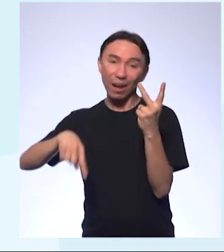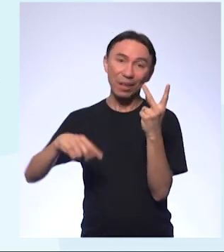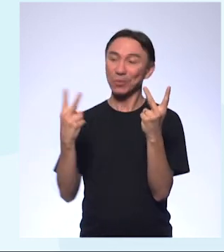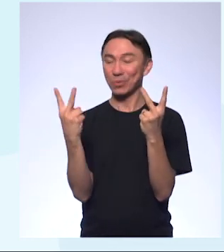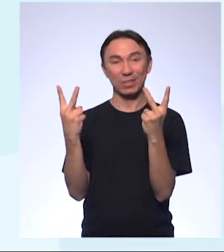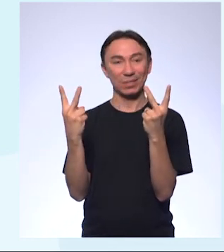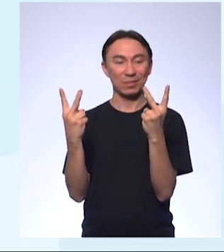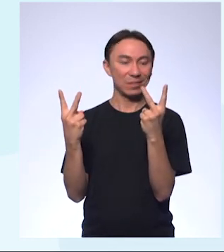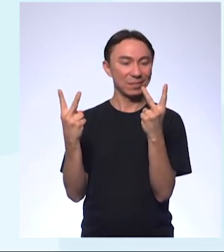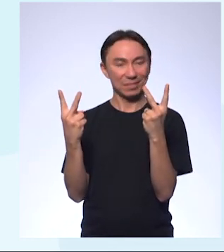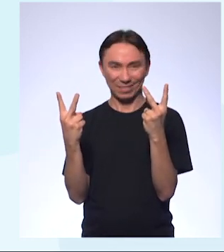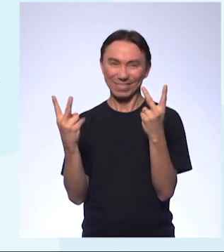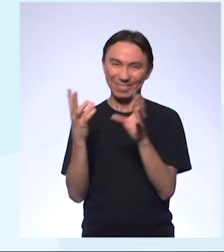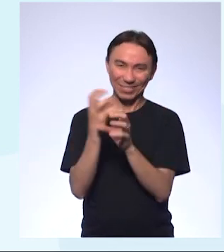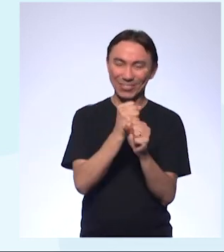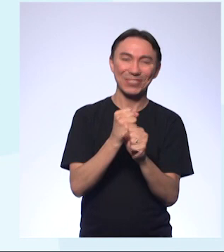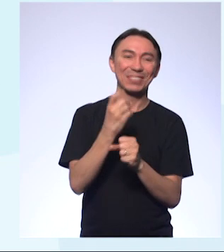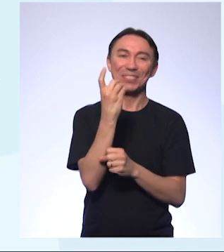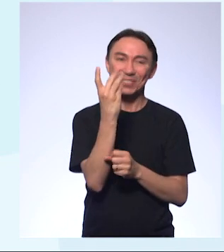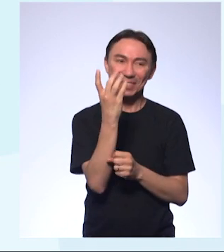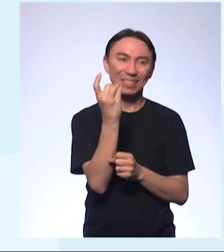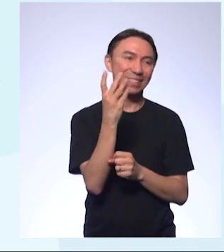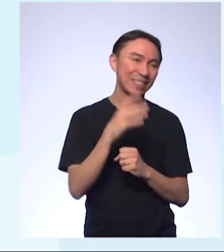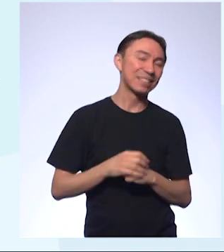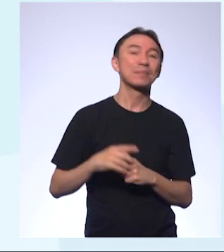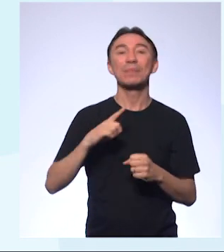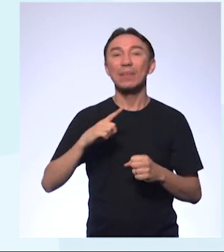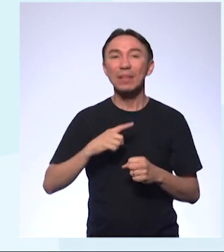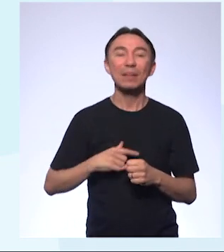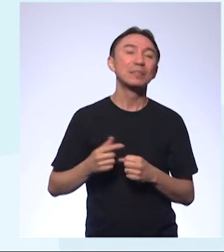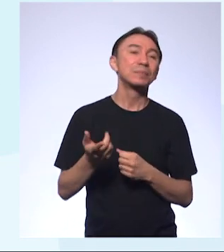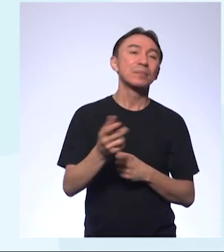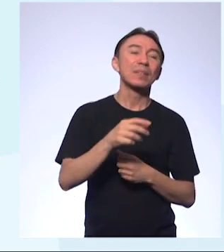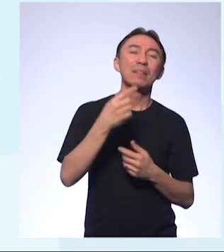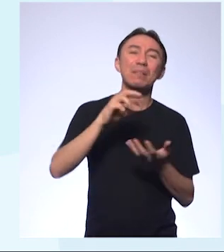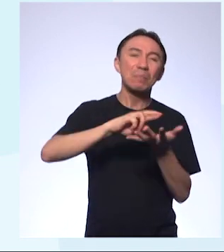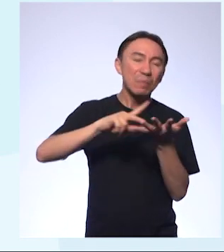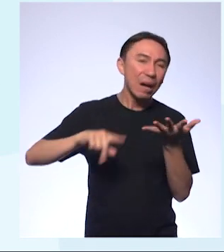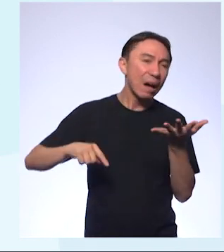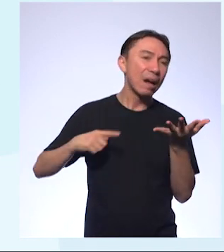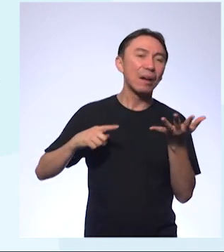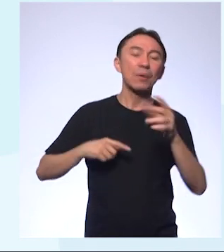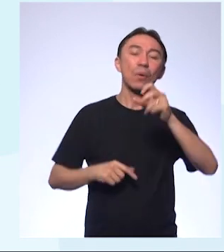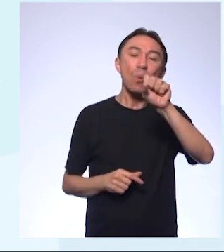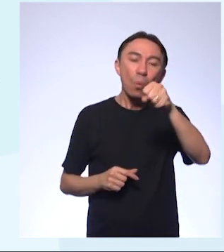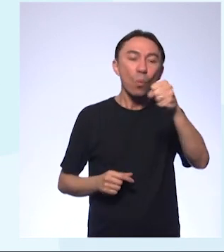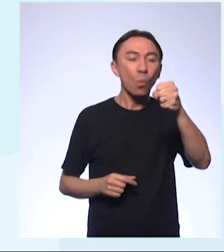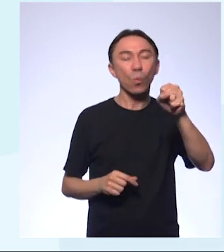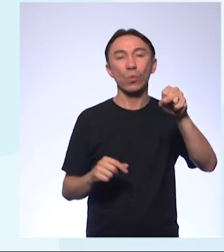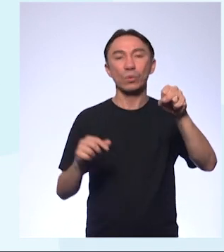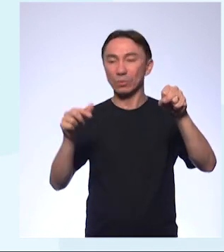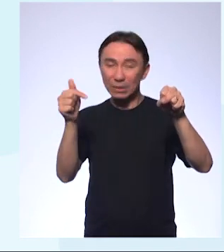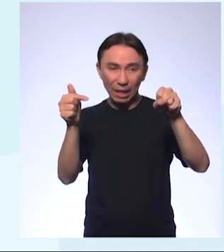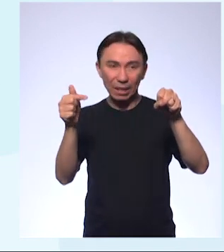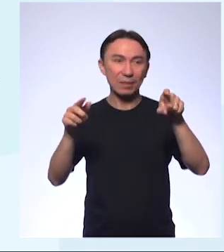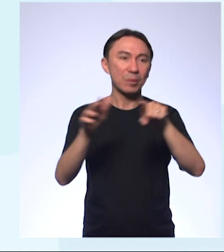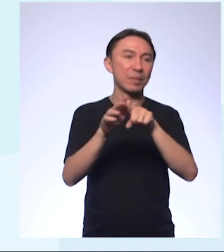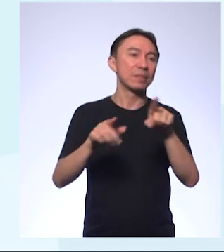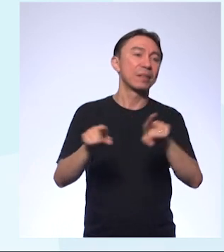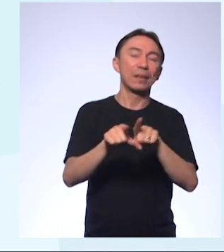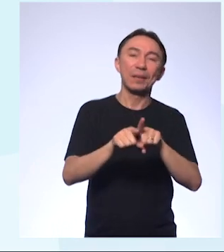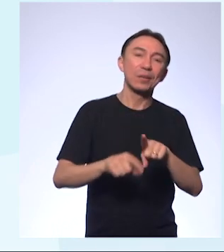14. Aí eu tenho a saliva entre 8 e 7, amoníaco, depois embaixo eu tenho o suco gástrico,